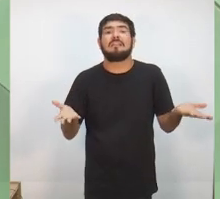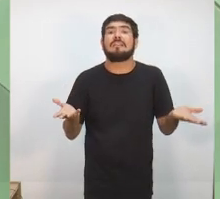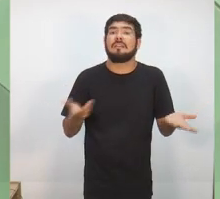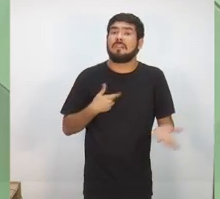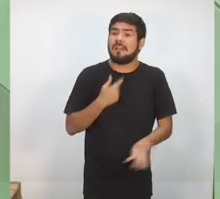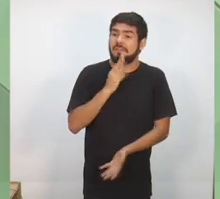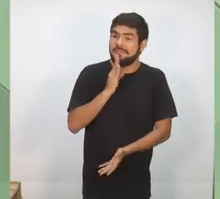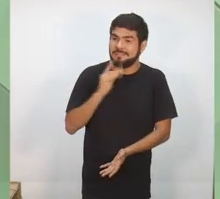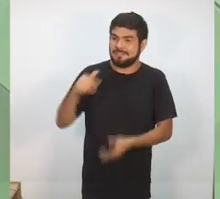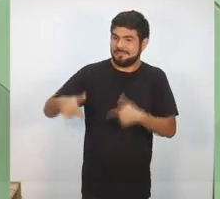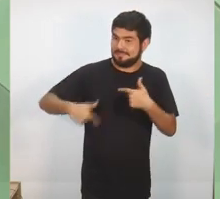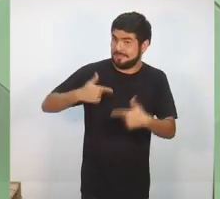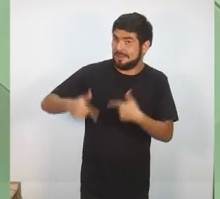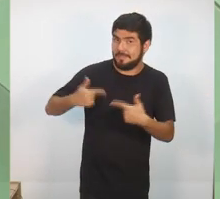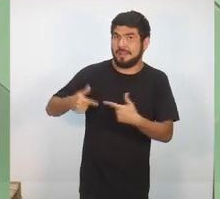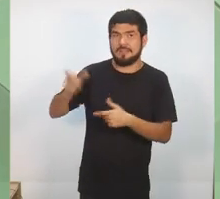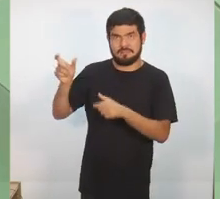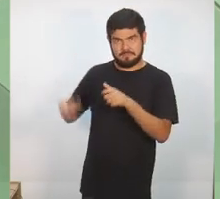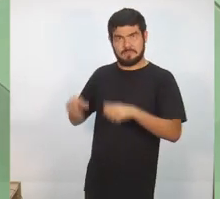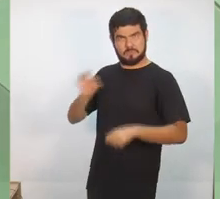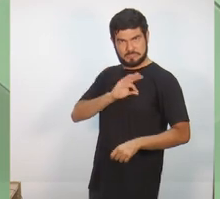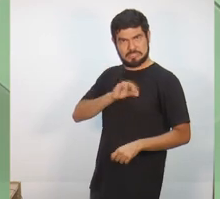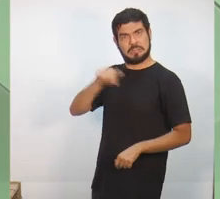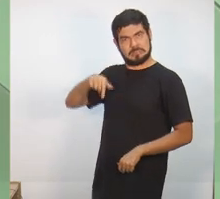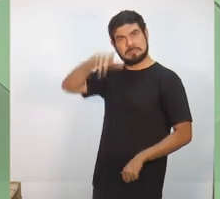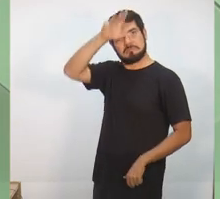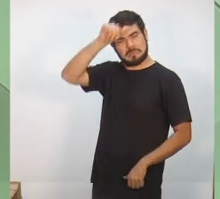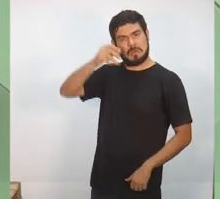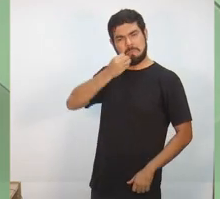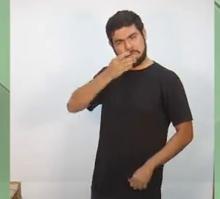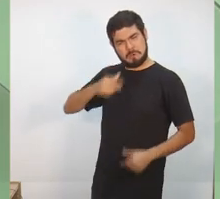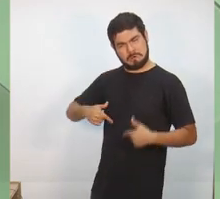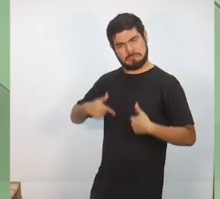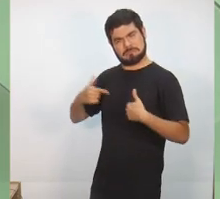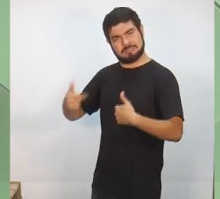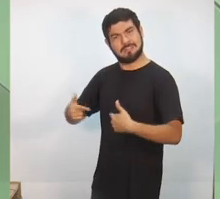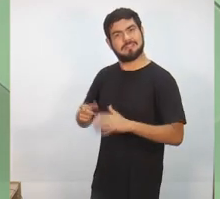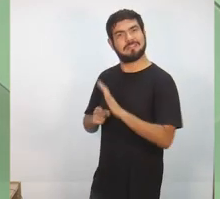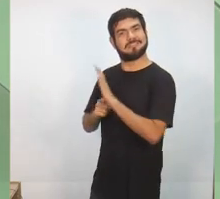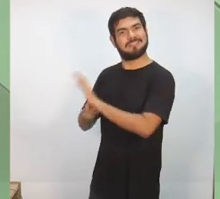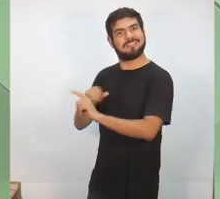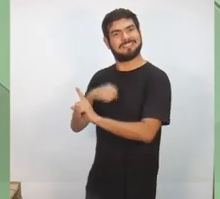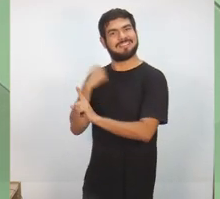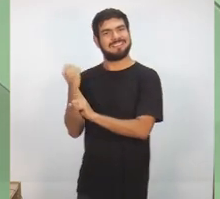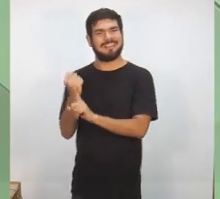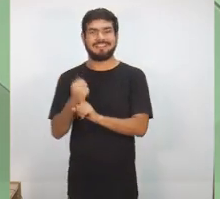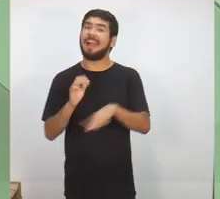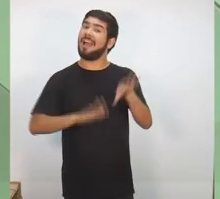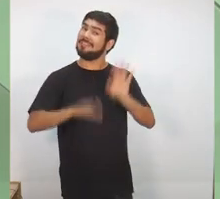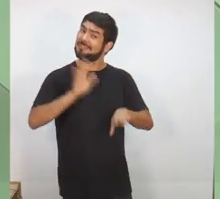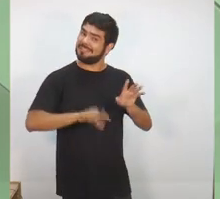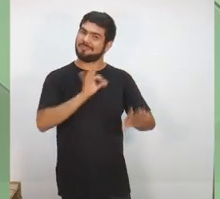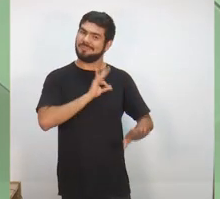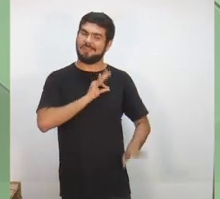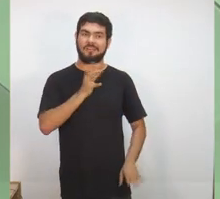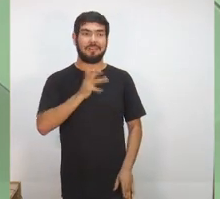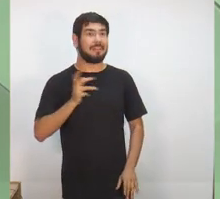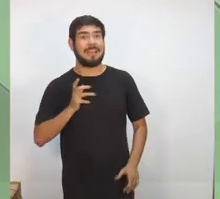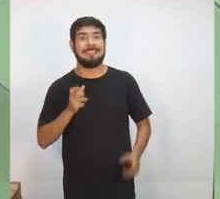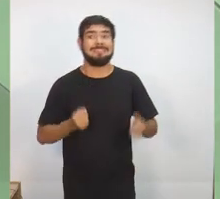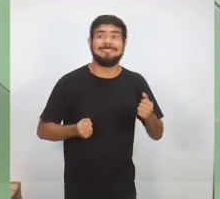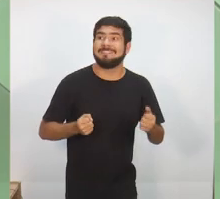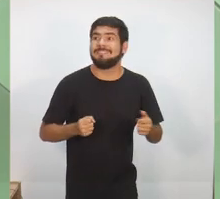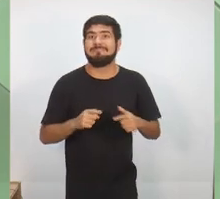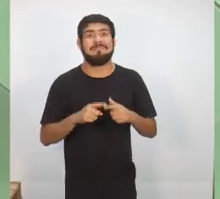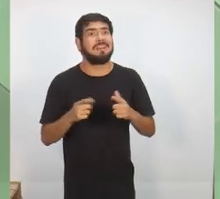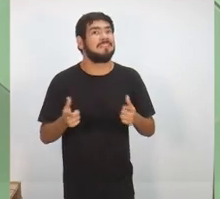reconhecer o trabalho que é feito pelos policiais, que tem boa vontade de ajudar a sociedade. Às vezes o policial quer ir lá atender uma ocorrência,